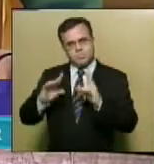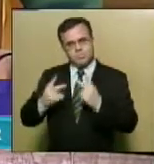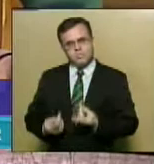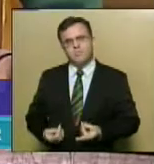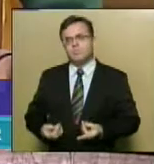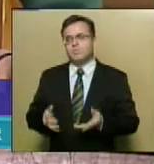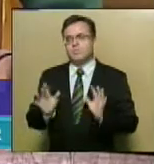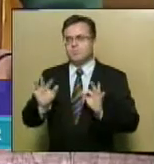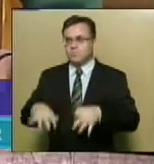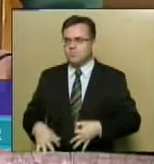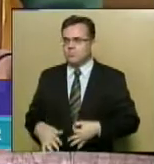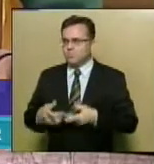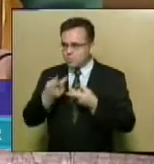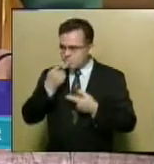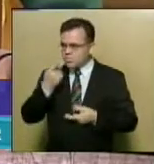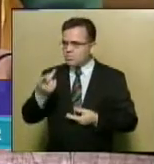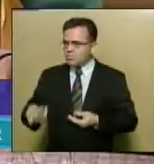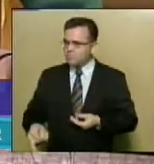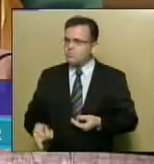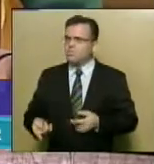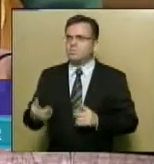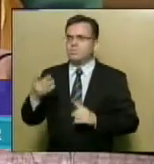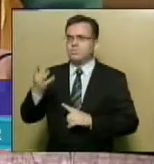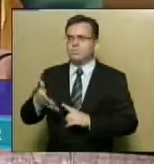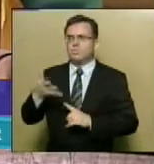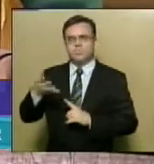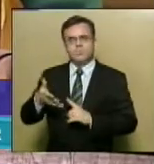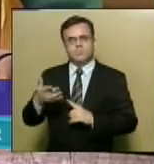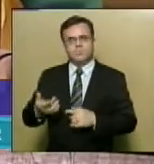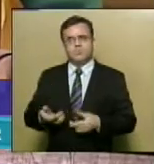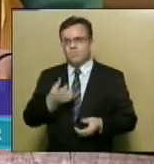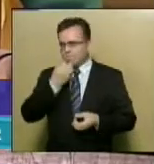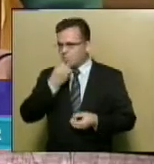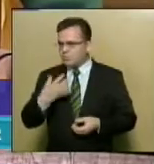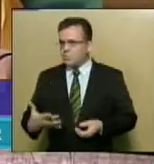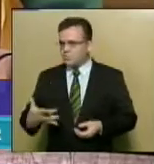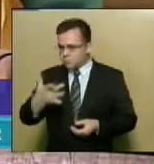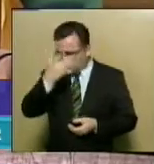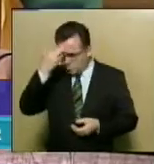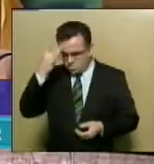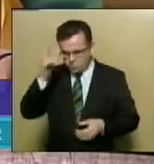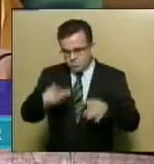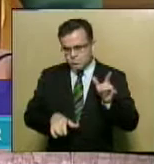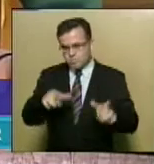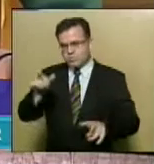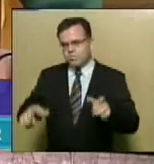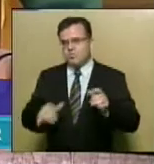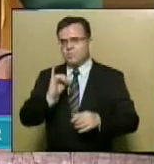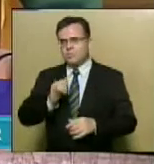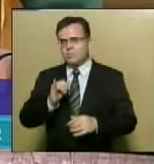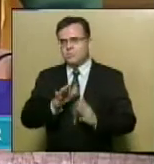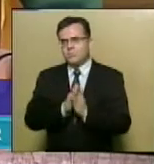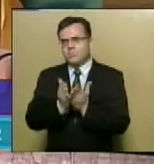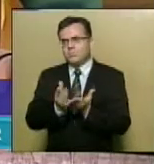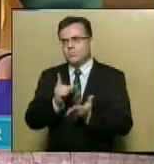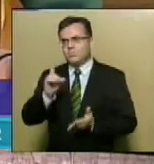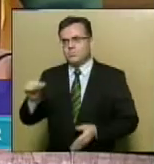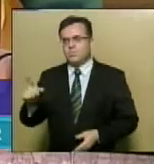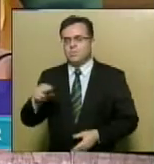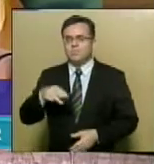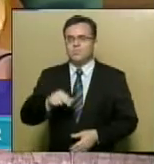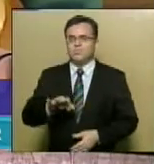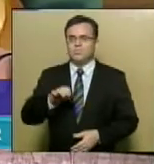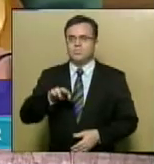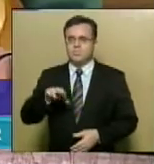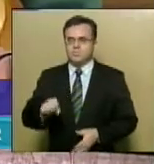Finalizou com um trecho do Sermão da Montanha, as bem-aventuranças relatadas na Bíblia, Mateus 5, versículo